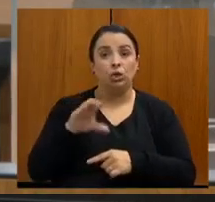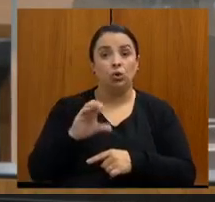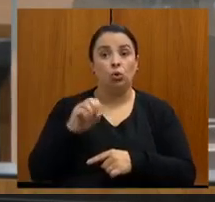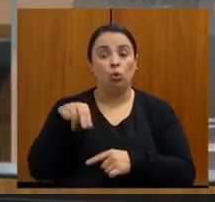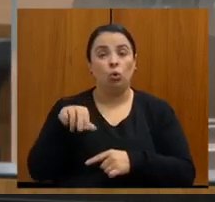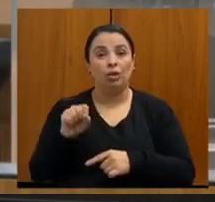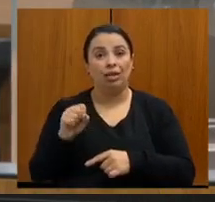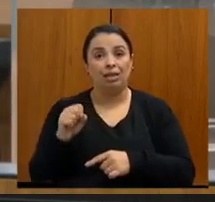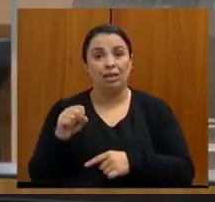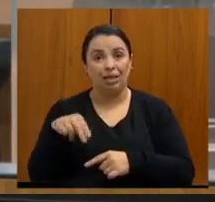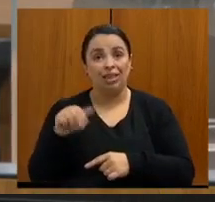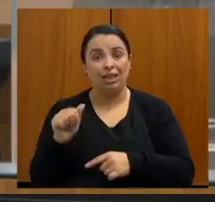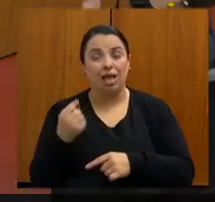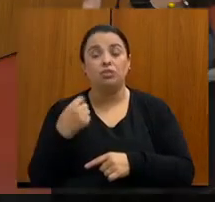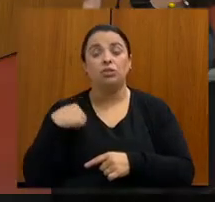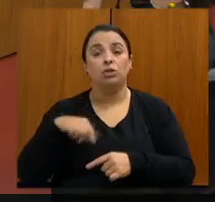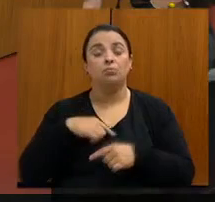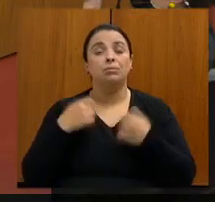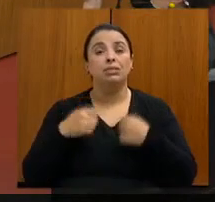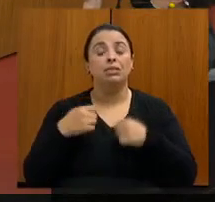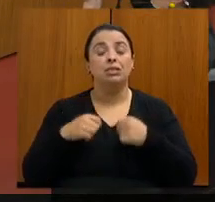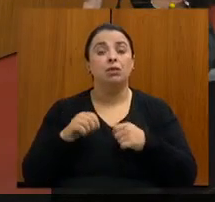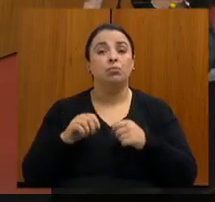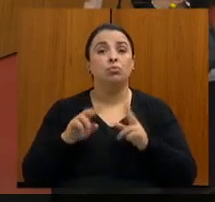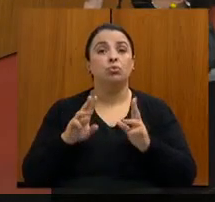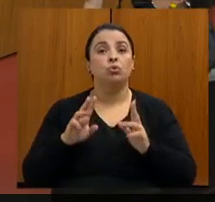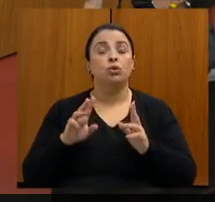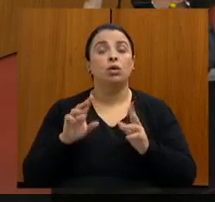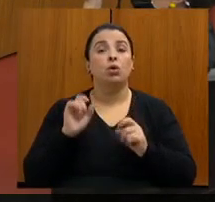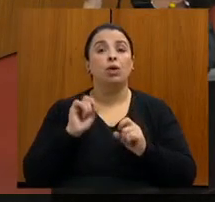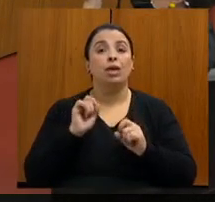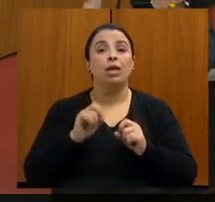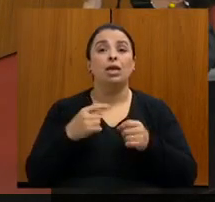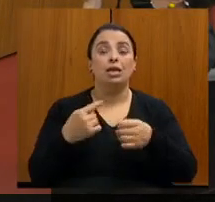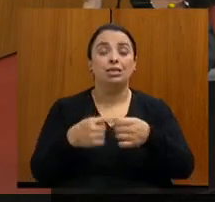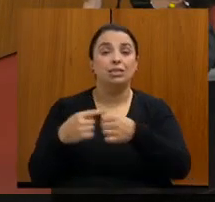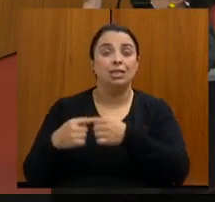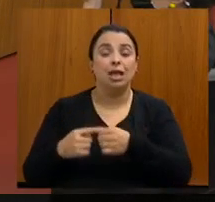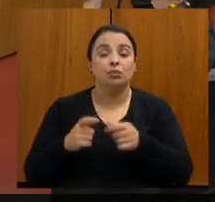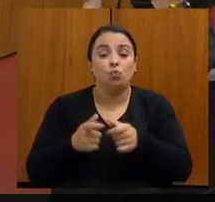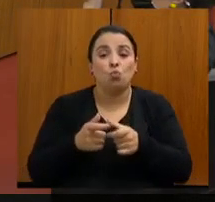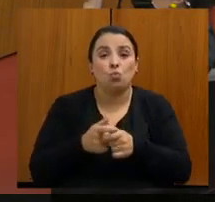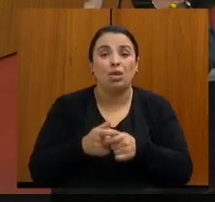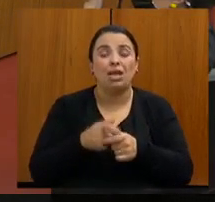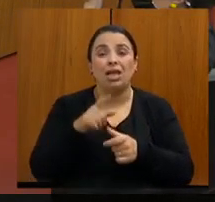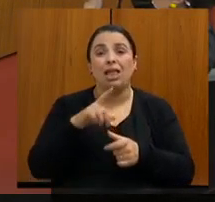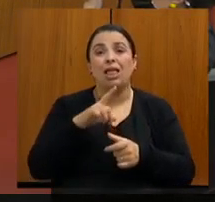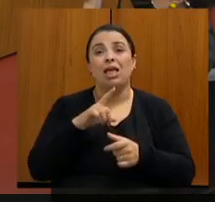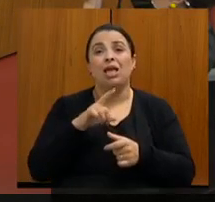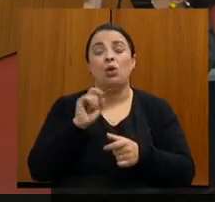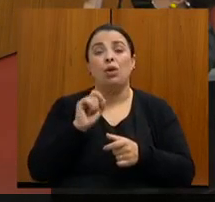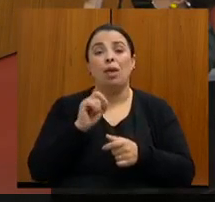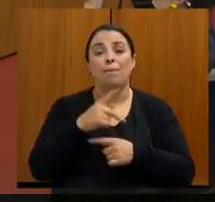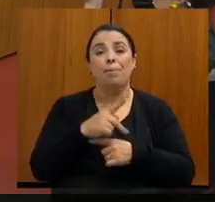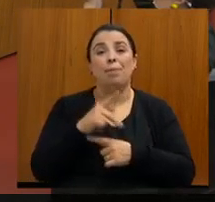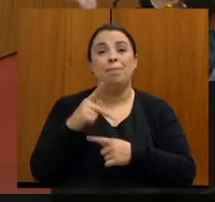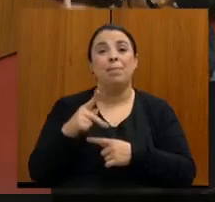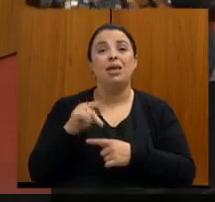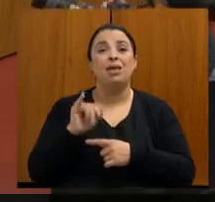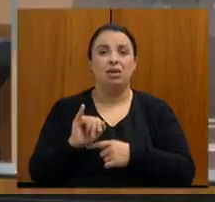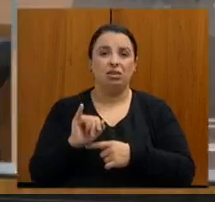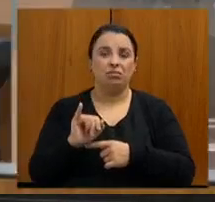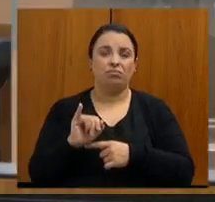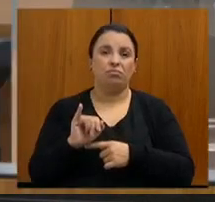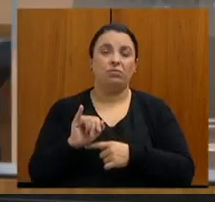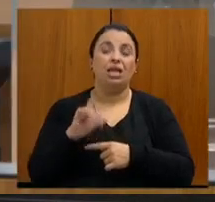gente precisa também ser colocada uma questão para os municípios pequenos, então, temos muito problema com relação ao PPI, a